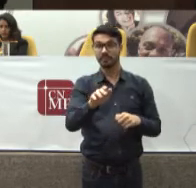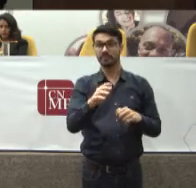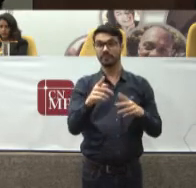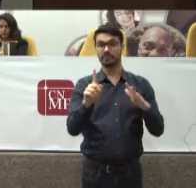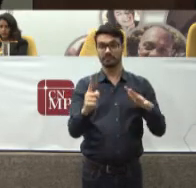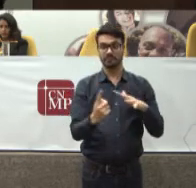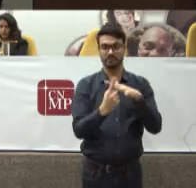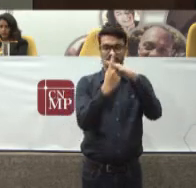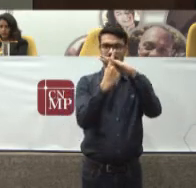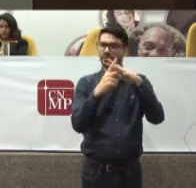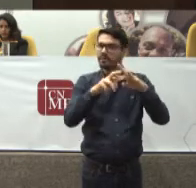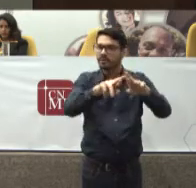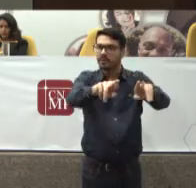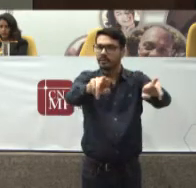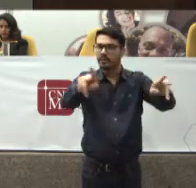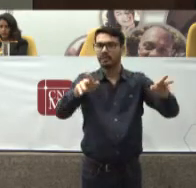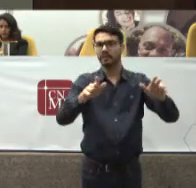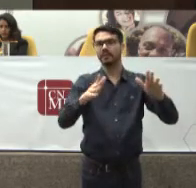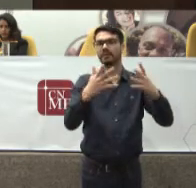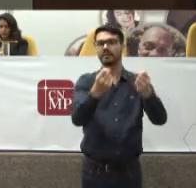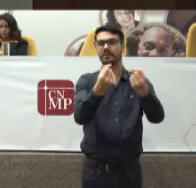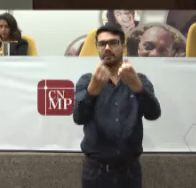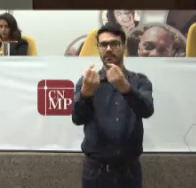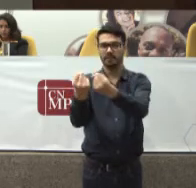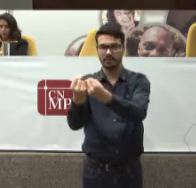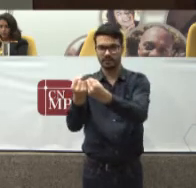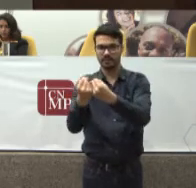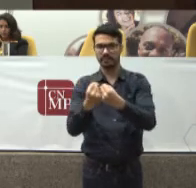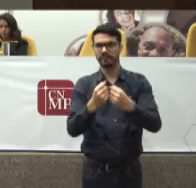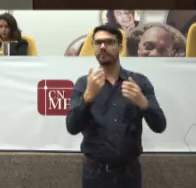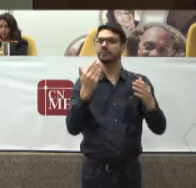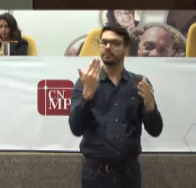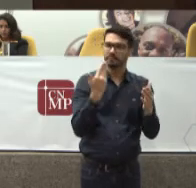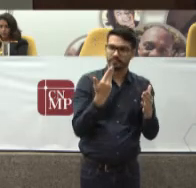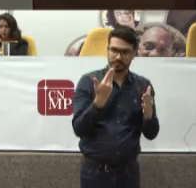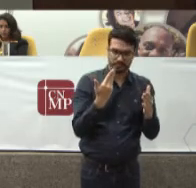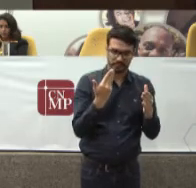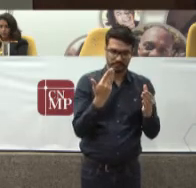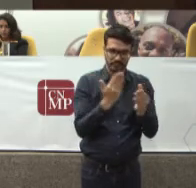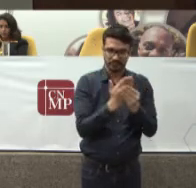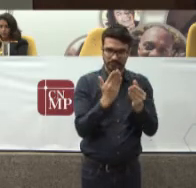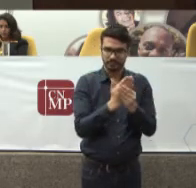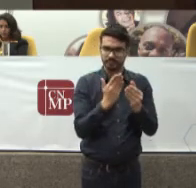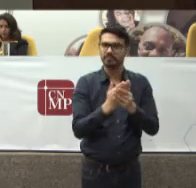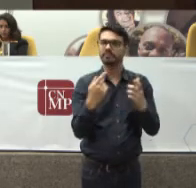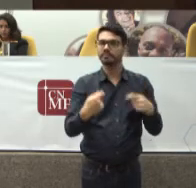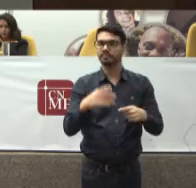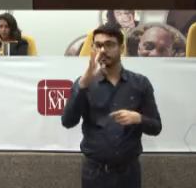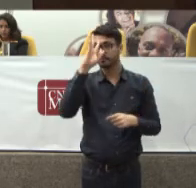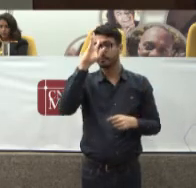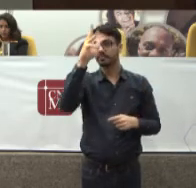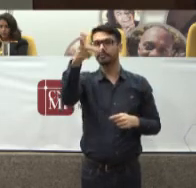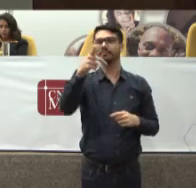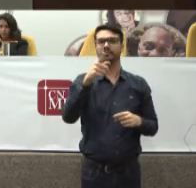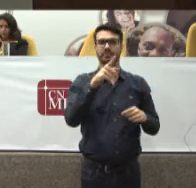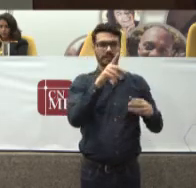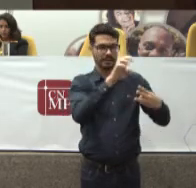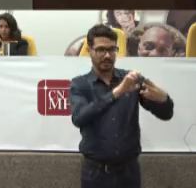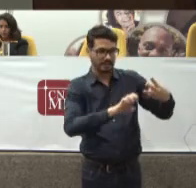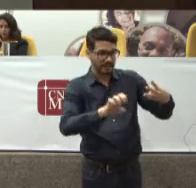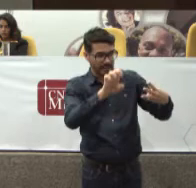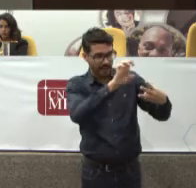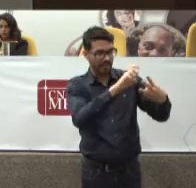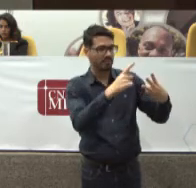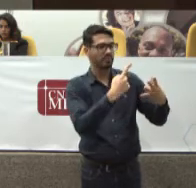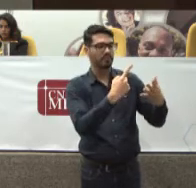A judicialização Deveria voltar-se Para exigir Do Estado brasileiro Aquilo que lhe se comprometeu Aquilo que